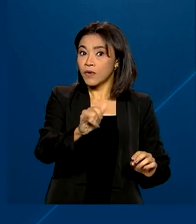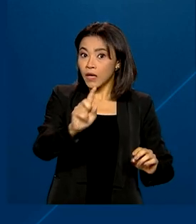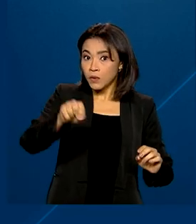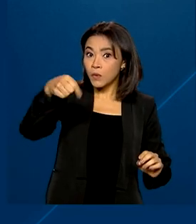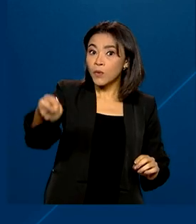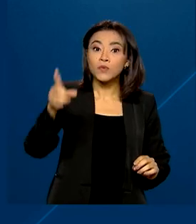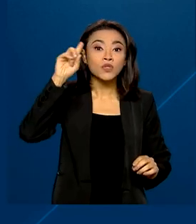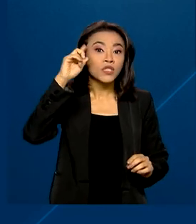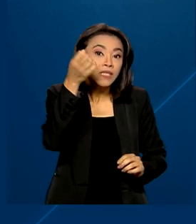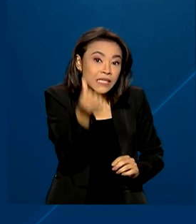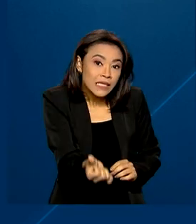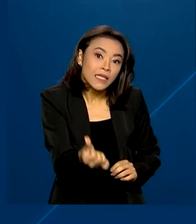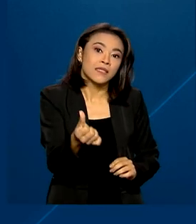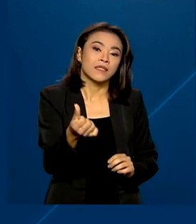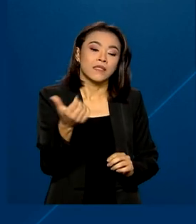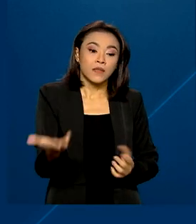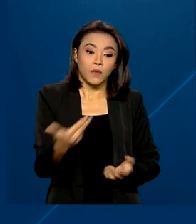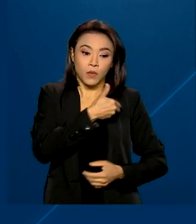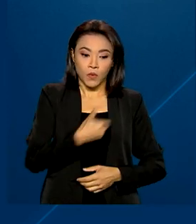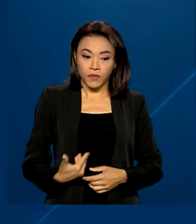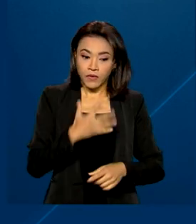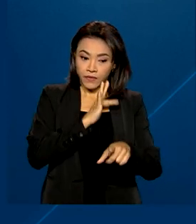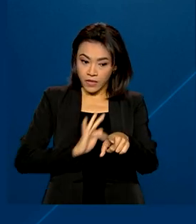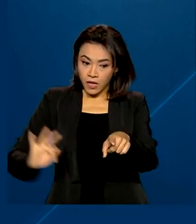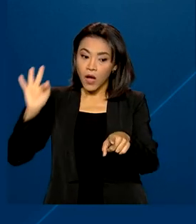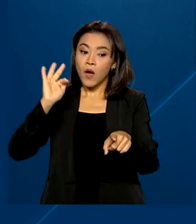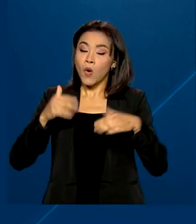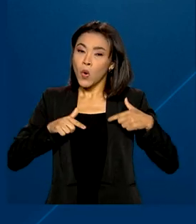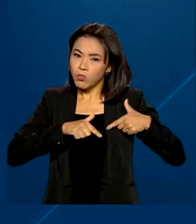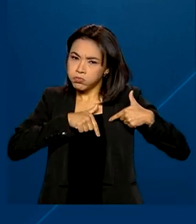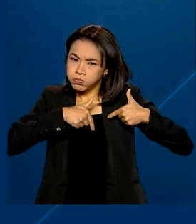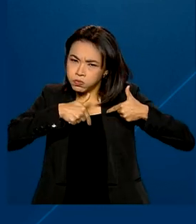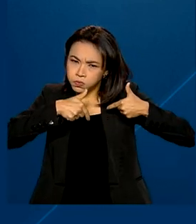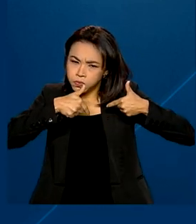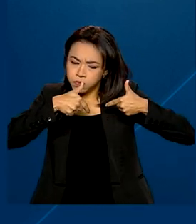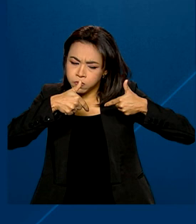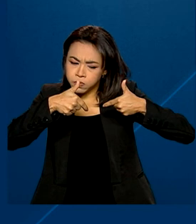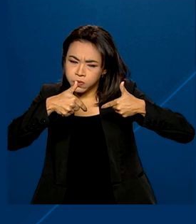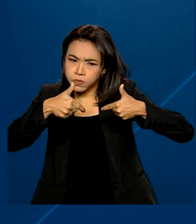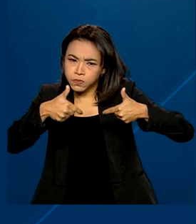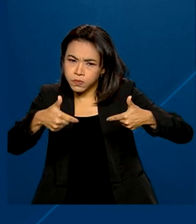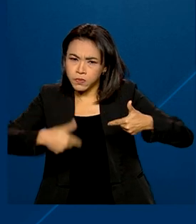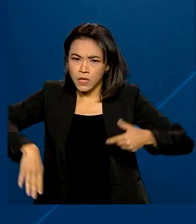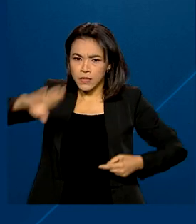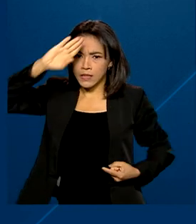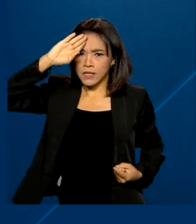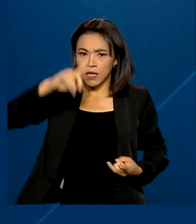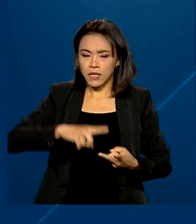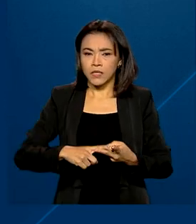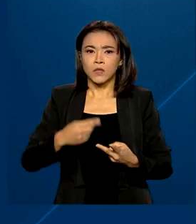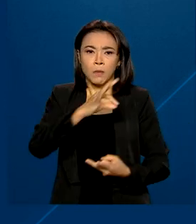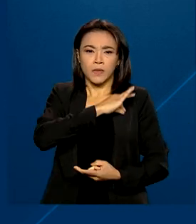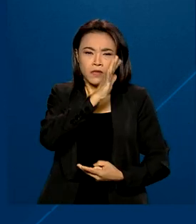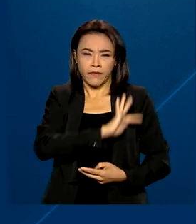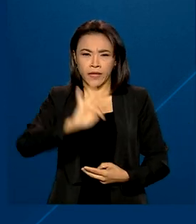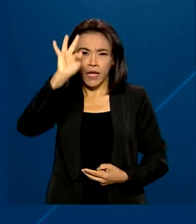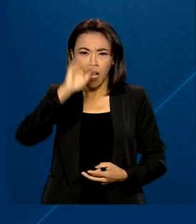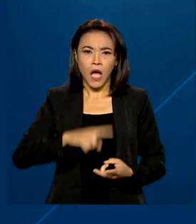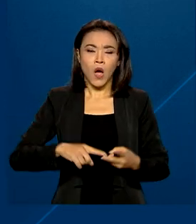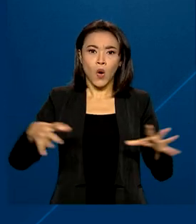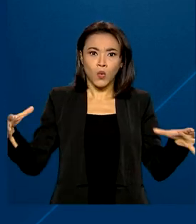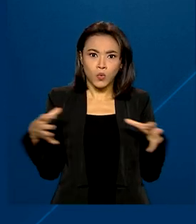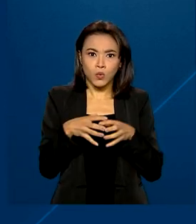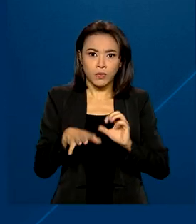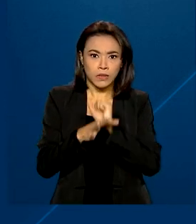6 de junho. O governo federal iniciou a operação de busca e resgate com o Exército, Marinha, Polícia Federal, Força